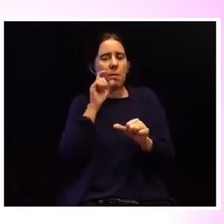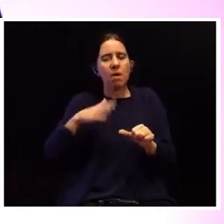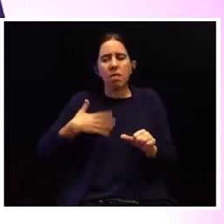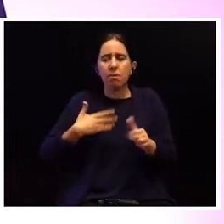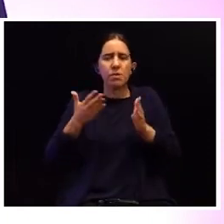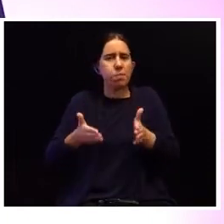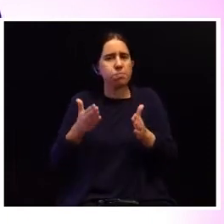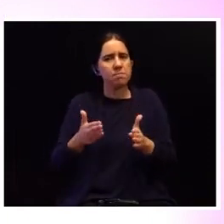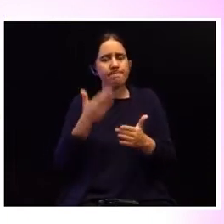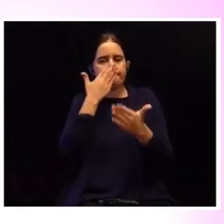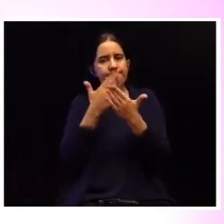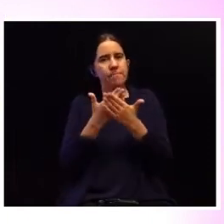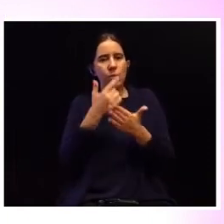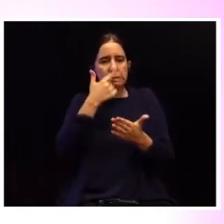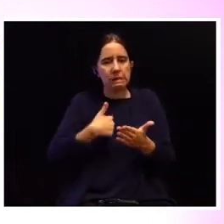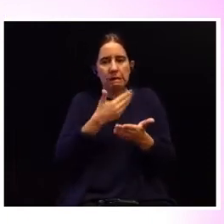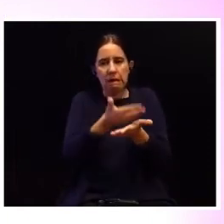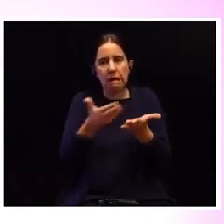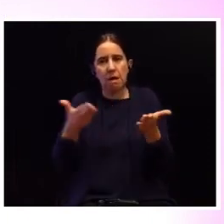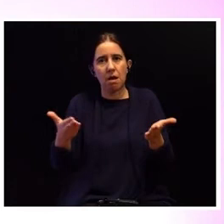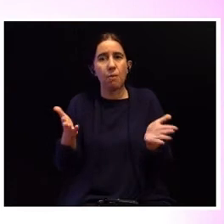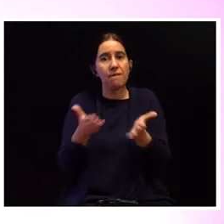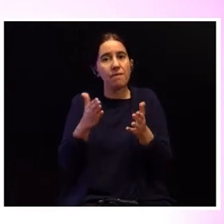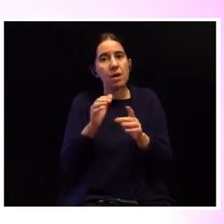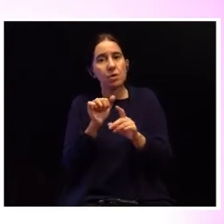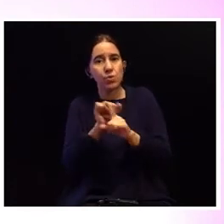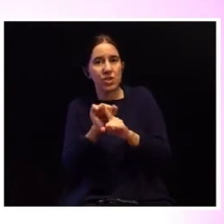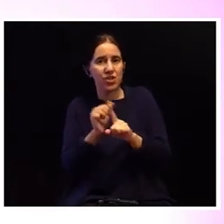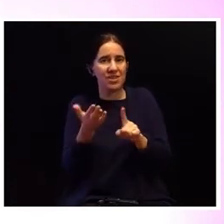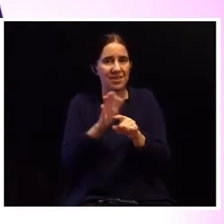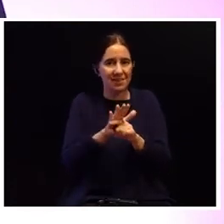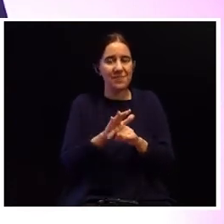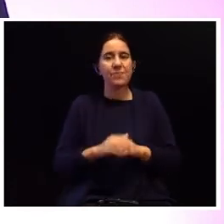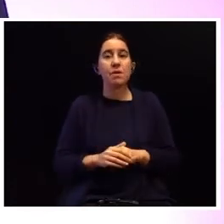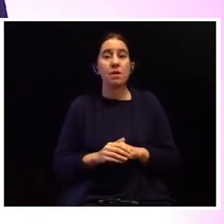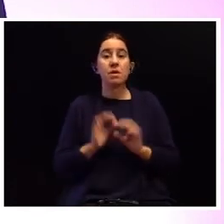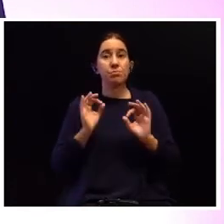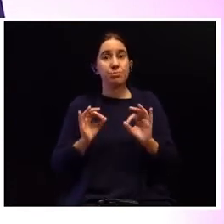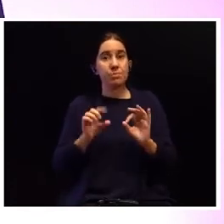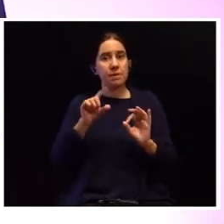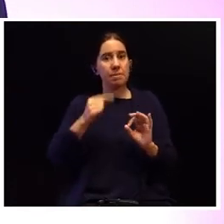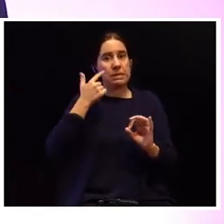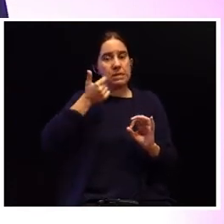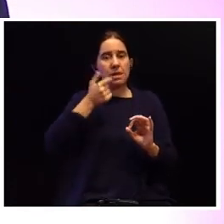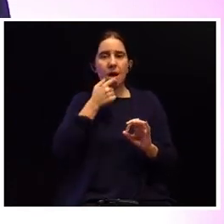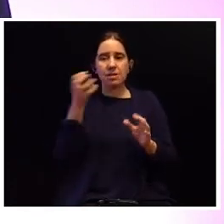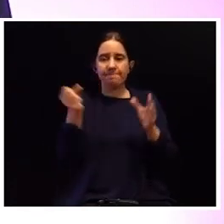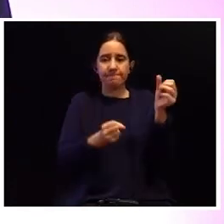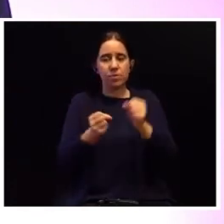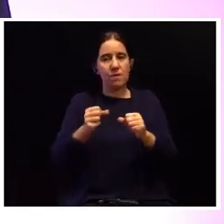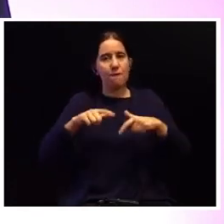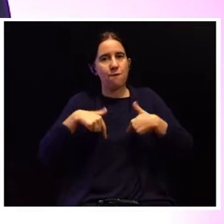de enfrentar as falhas, no sentido de as corrigir. Para o que será também decisivo a mobilização